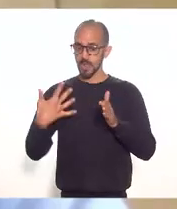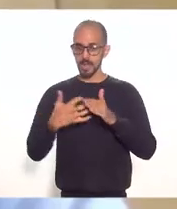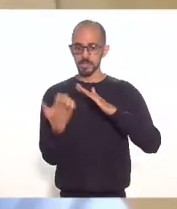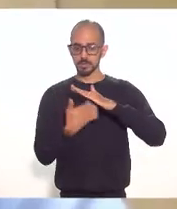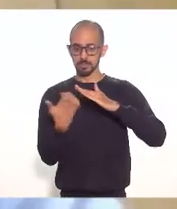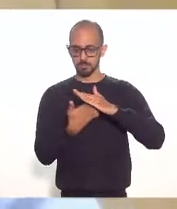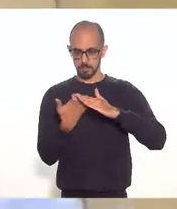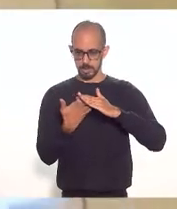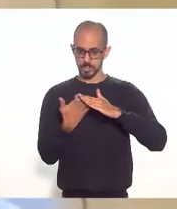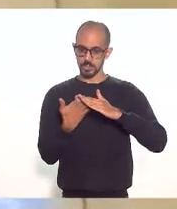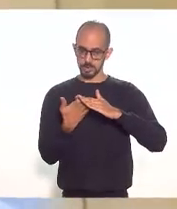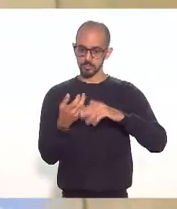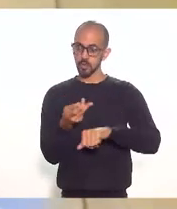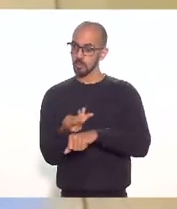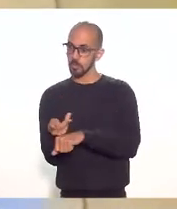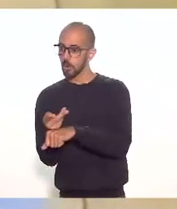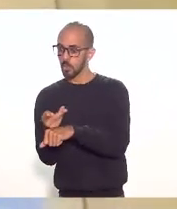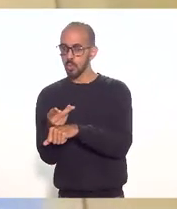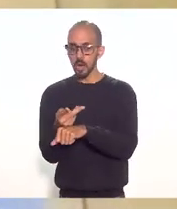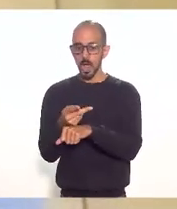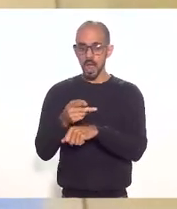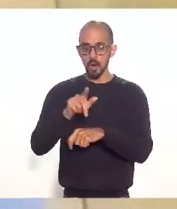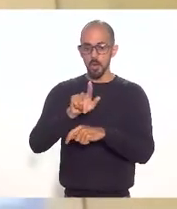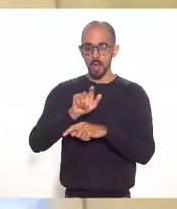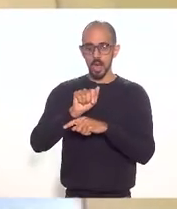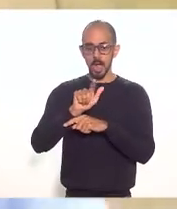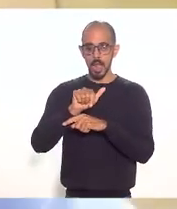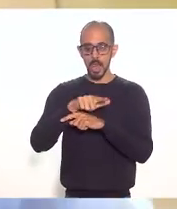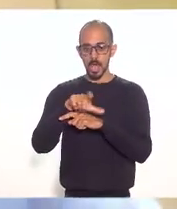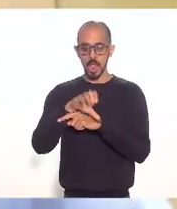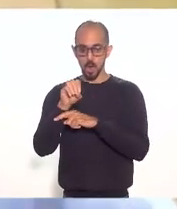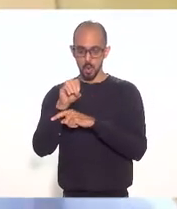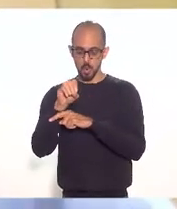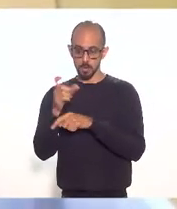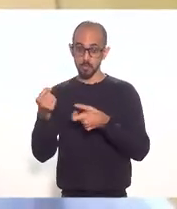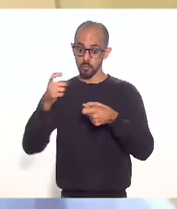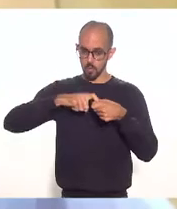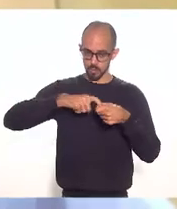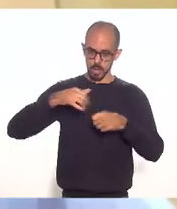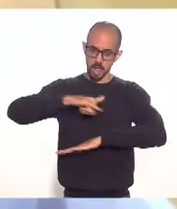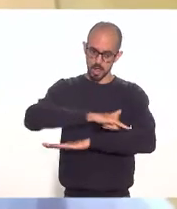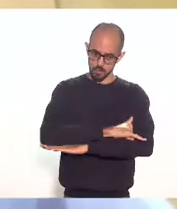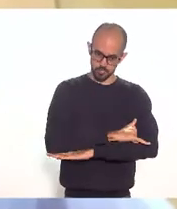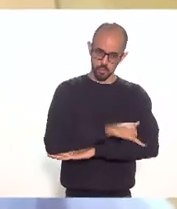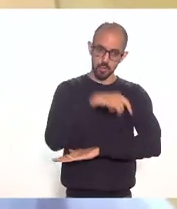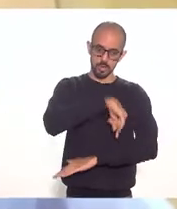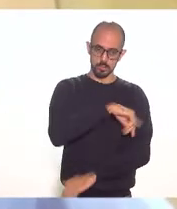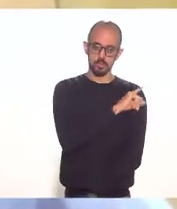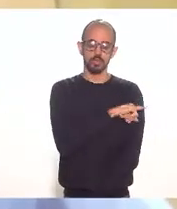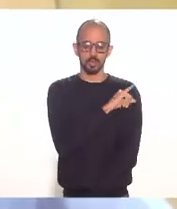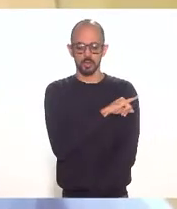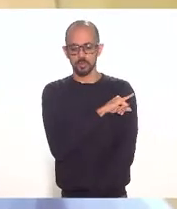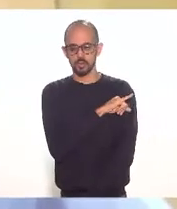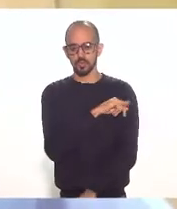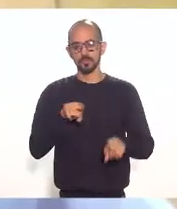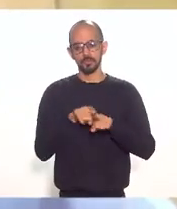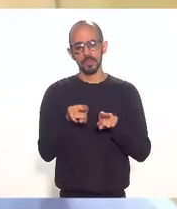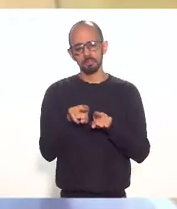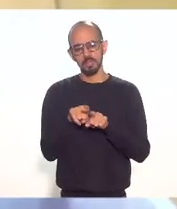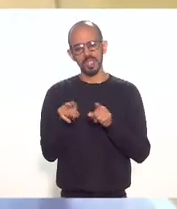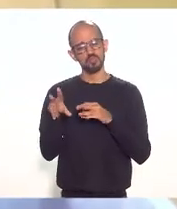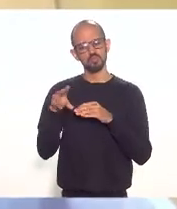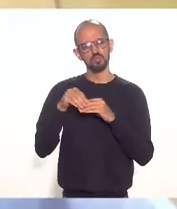o Galeão para poder trazer novamente mais voos para cá. E, para ser bem breve, também, a questão...